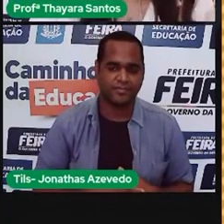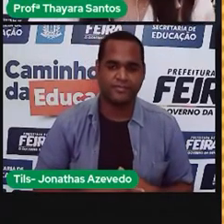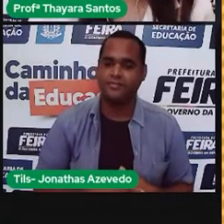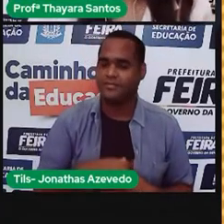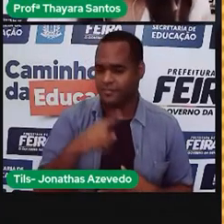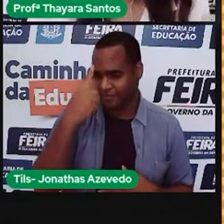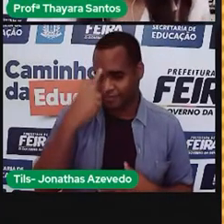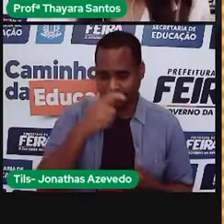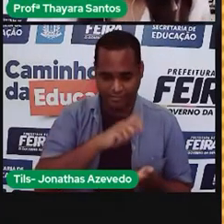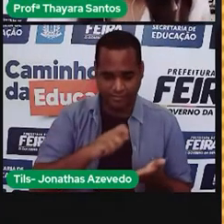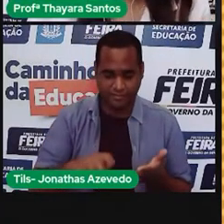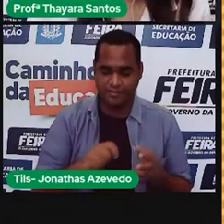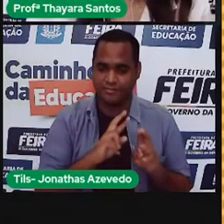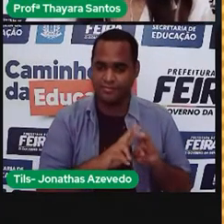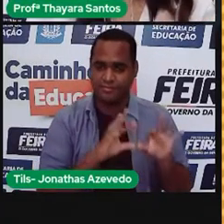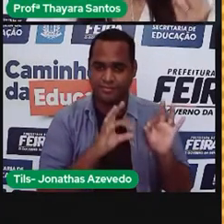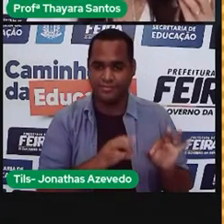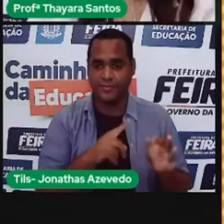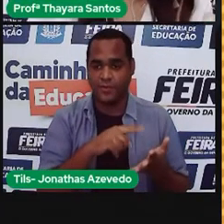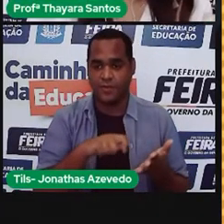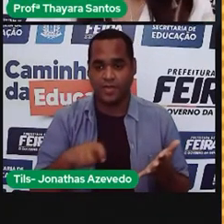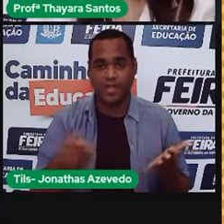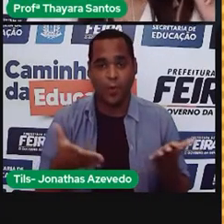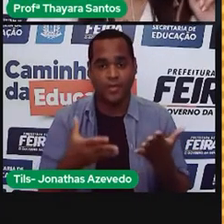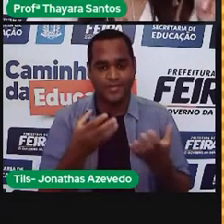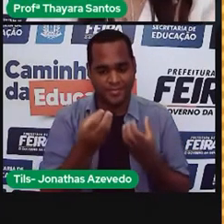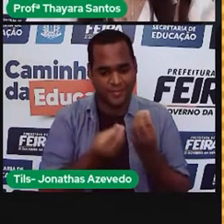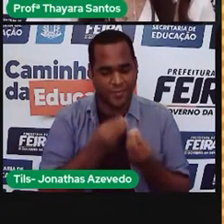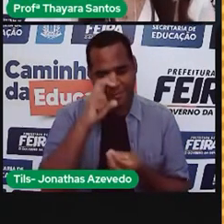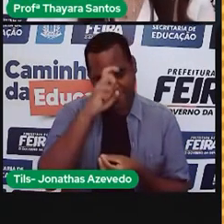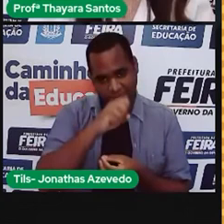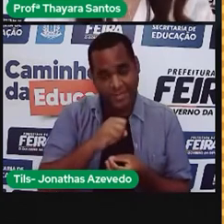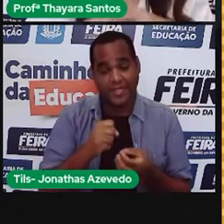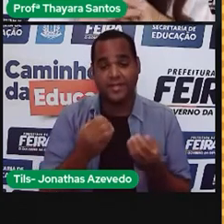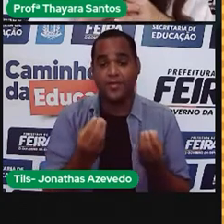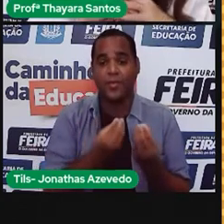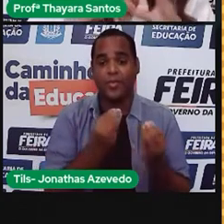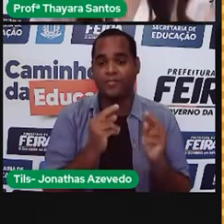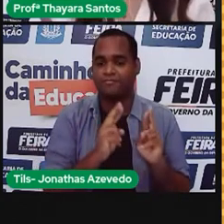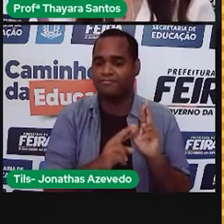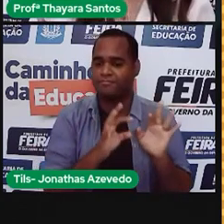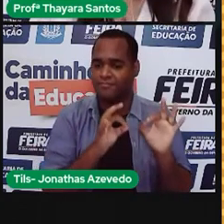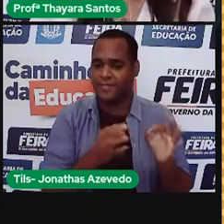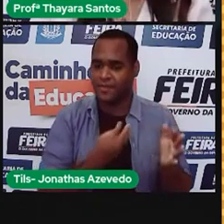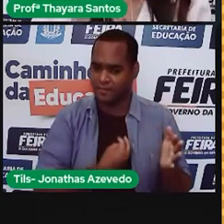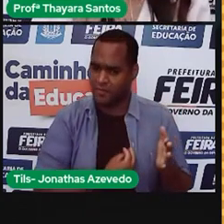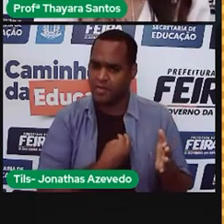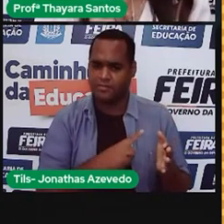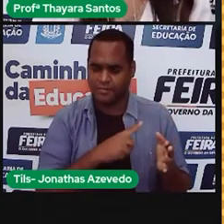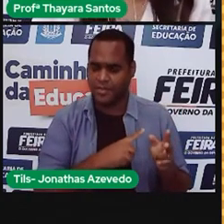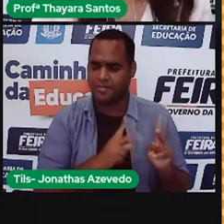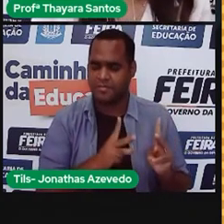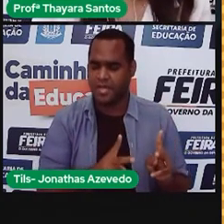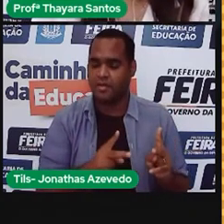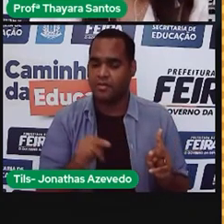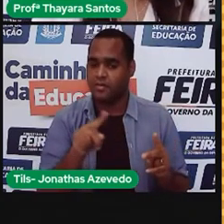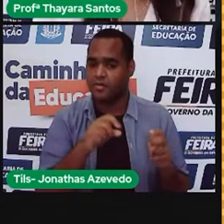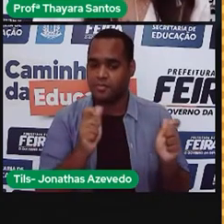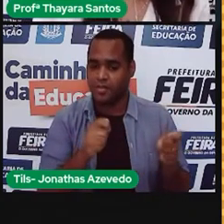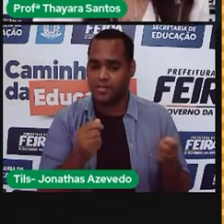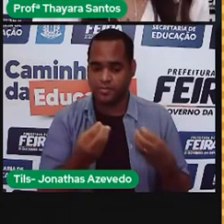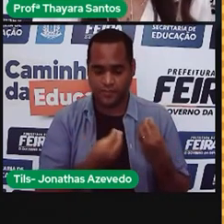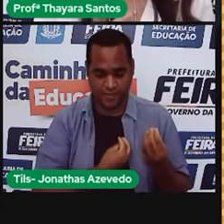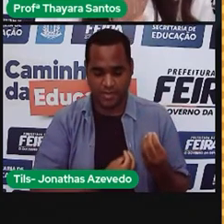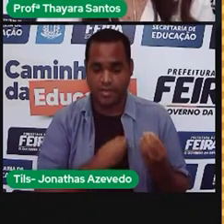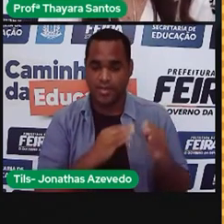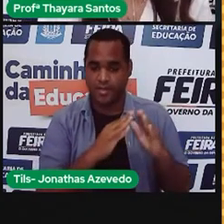anotaram tudo o a gente aprendeu hoje. Espero que tenham anotado, porque isso aí são conhecimentos que a gente leva para a vida mesmo, para vocês botarem em prática aí na casa